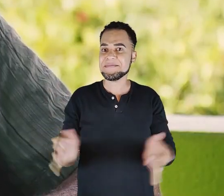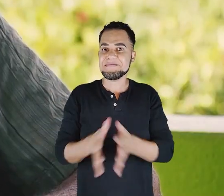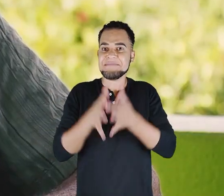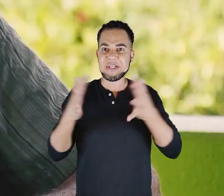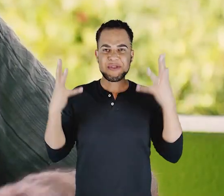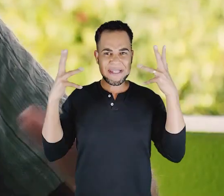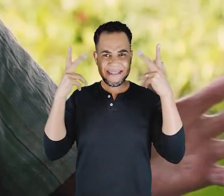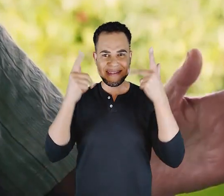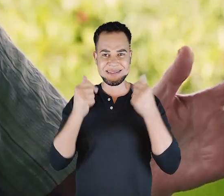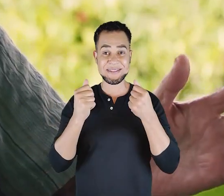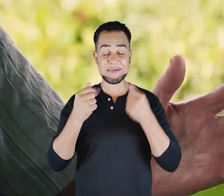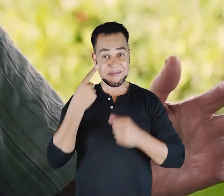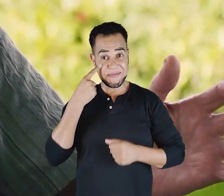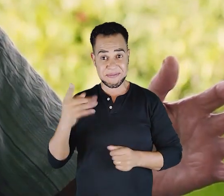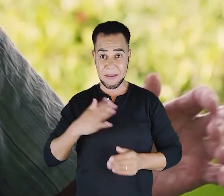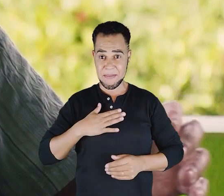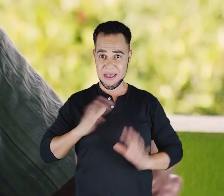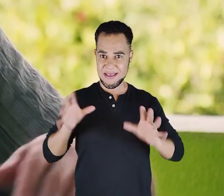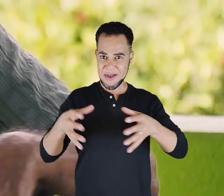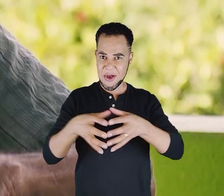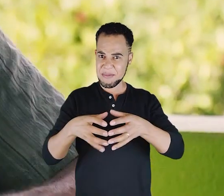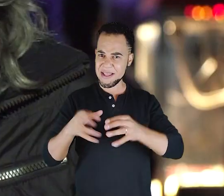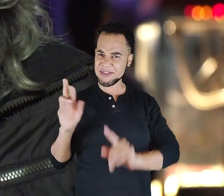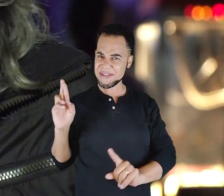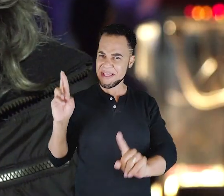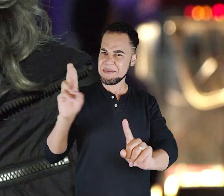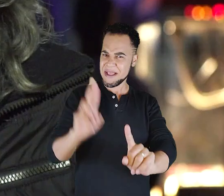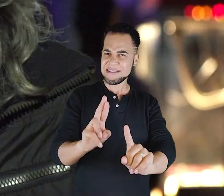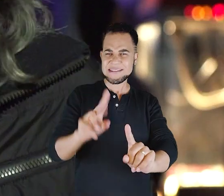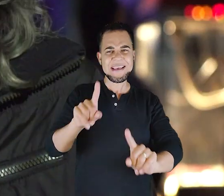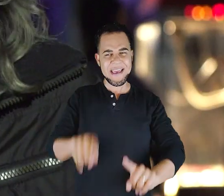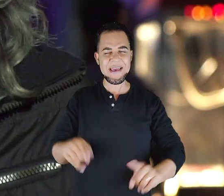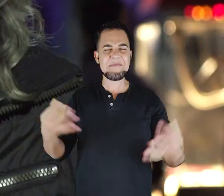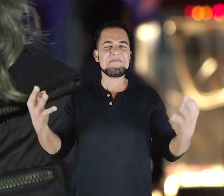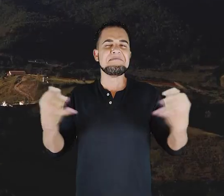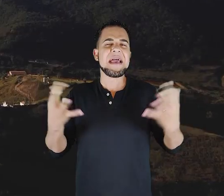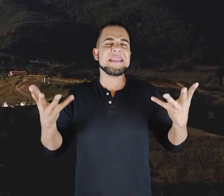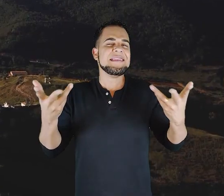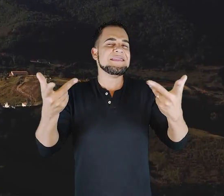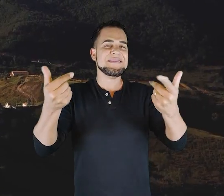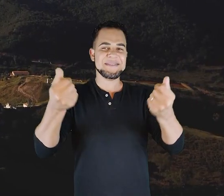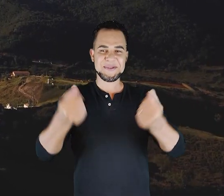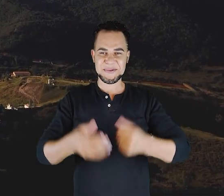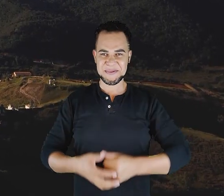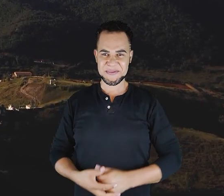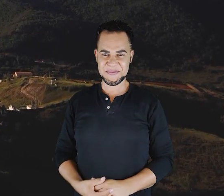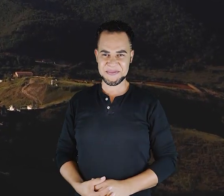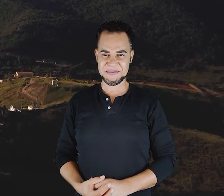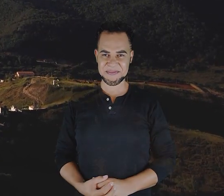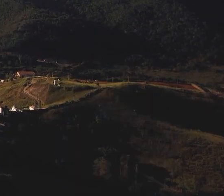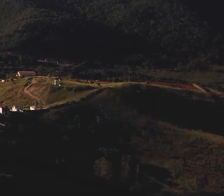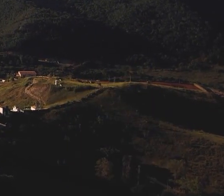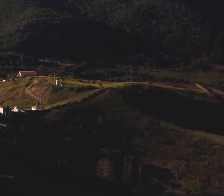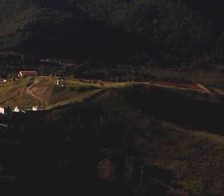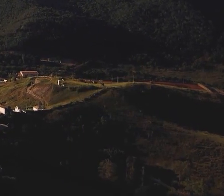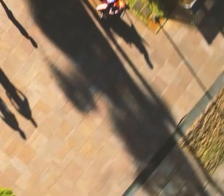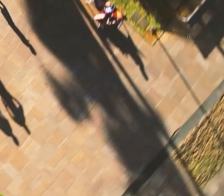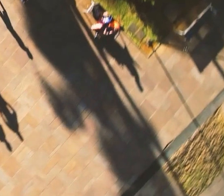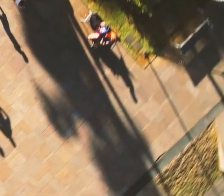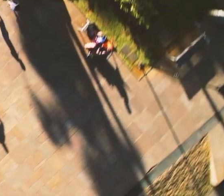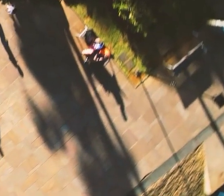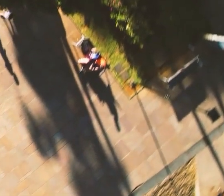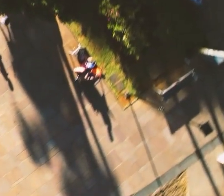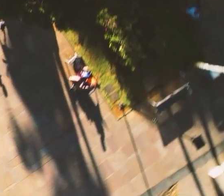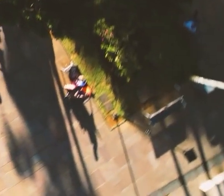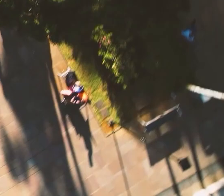mágico, é muito lindo. E ter a minha comunidade representada assim é magnífico. Imagem aérea da